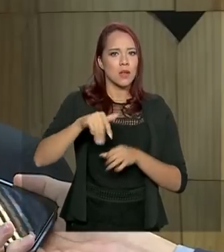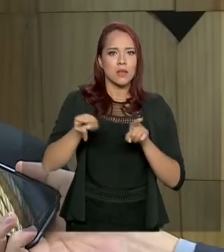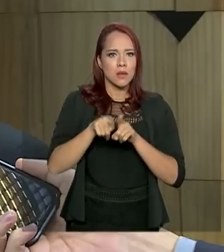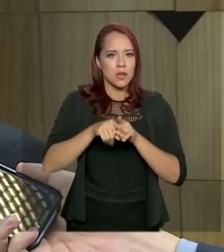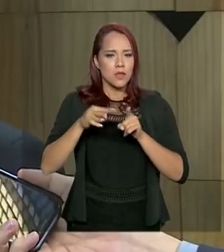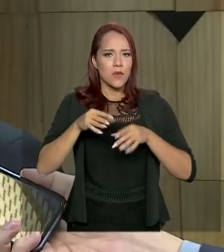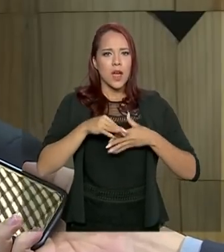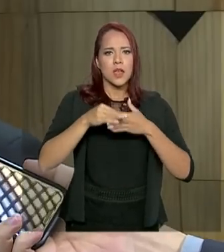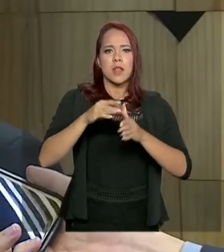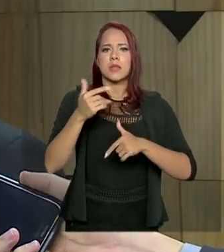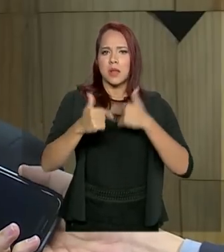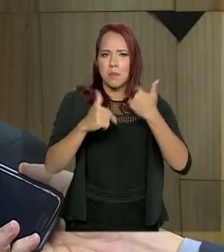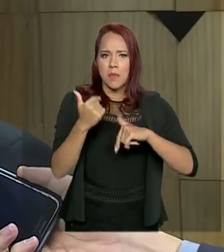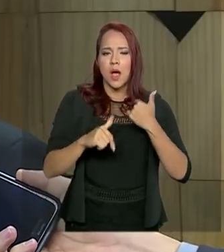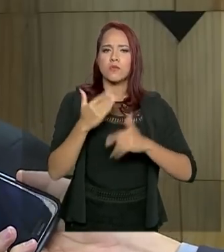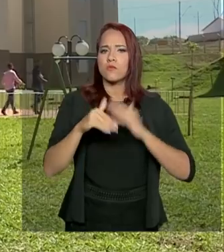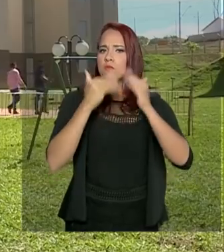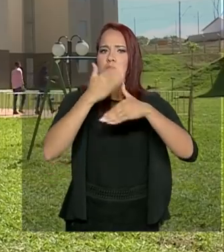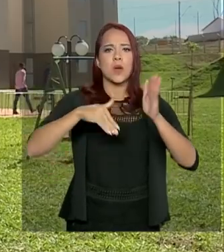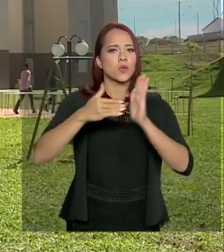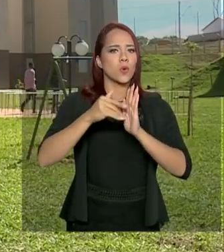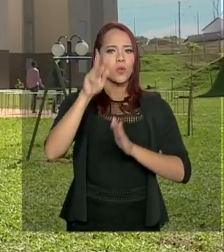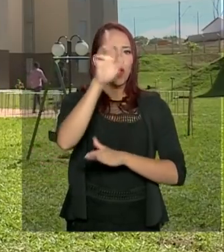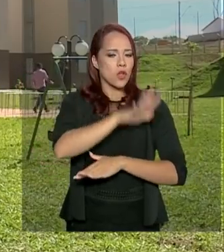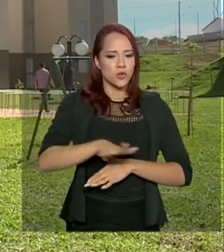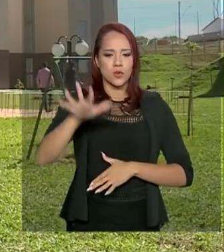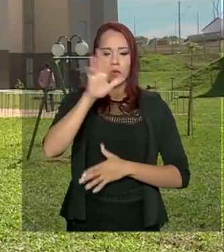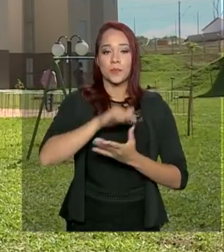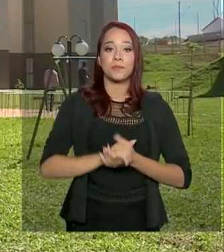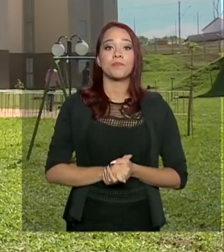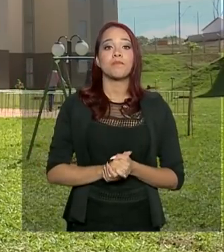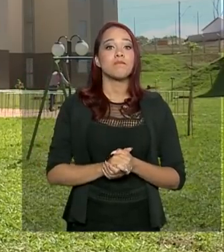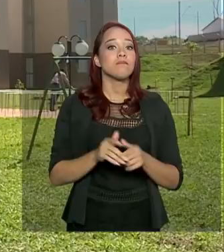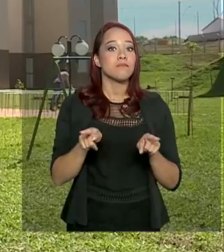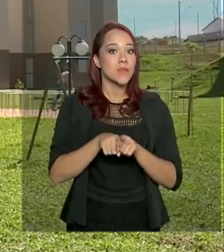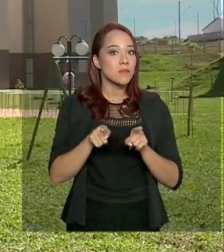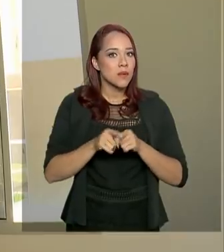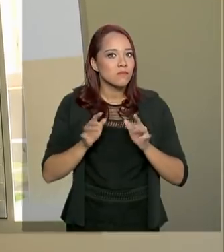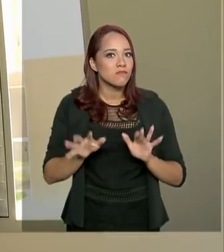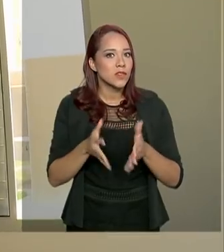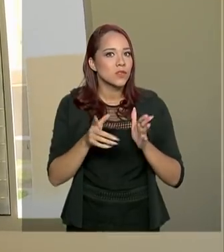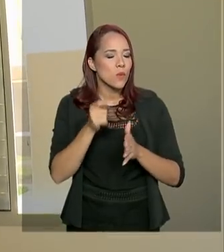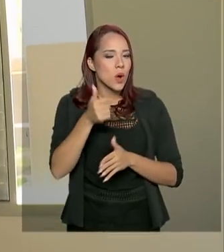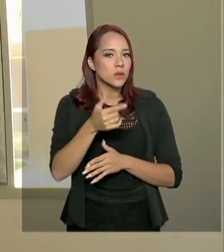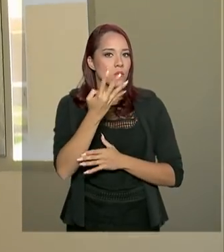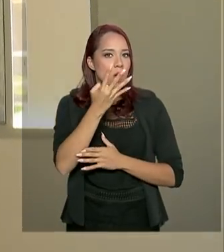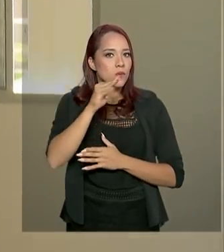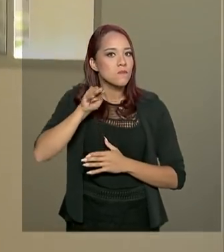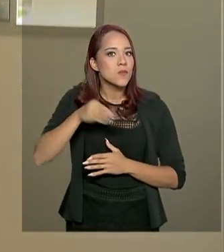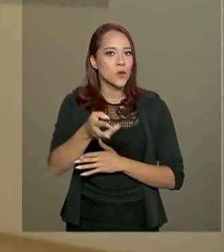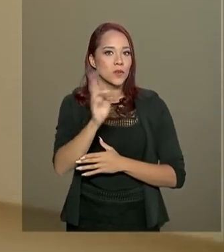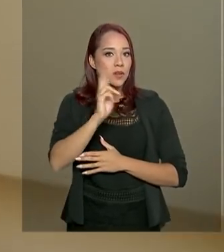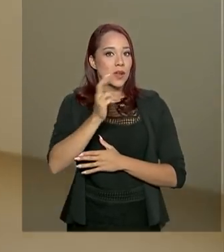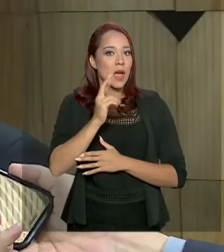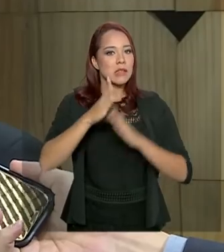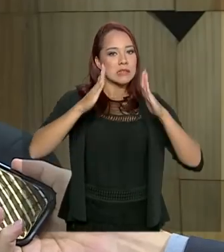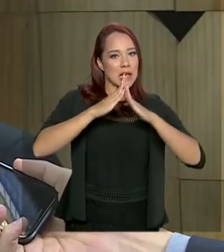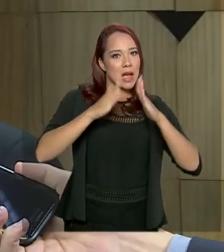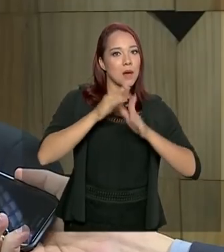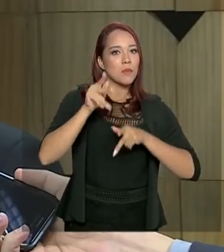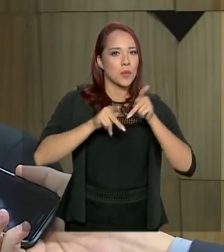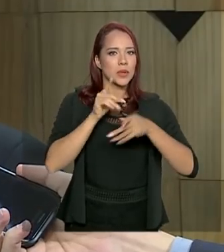riqueza, emprego e desenvolvimento para toda a região. Também investiu quase 4 bilhões de reais no programa de habitação popular.